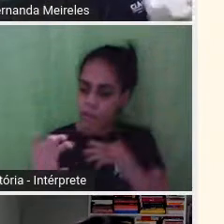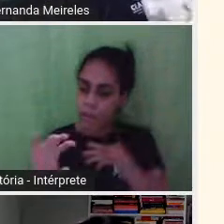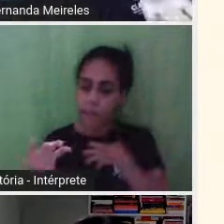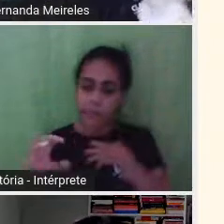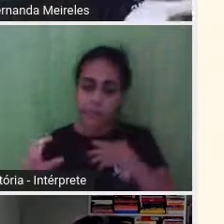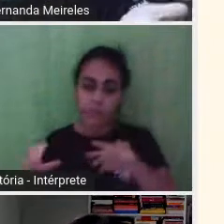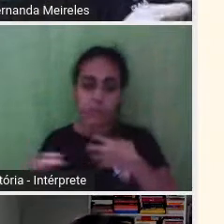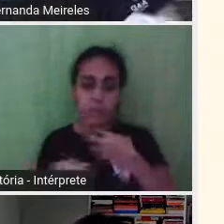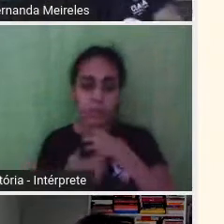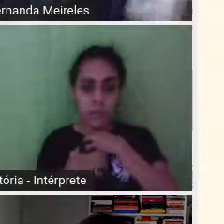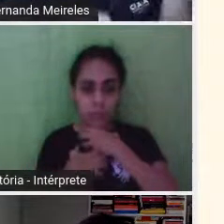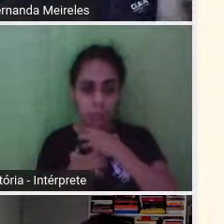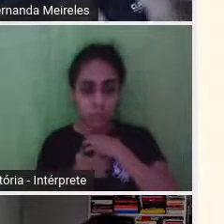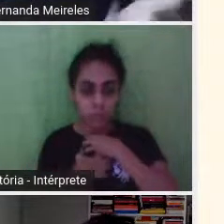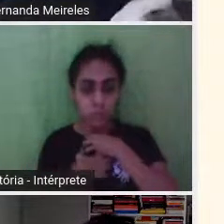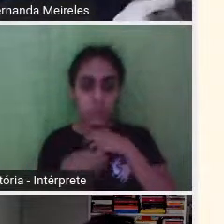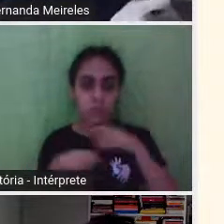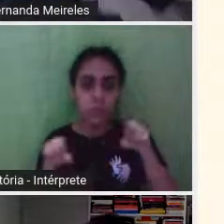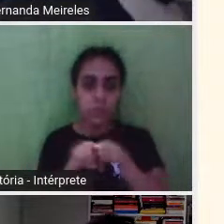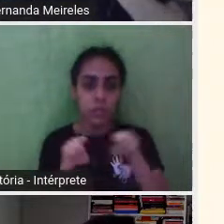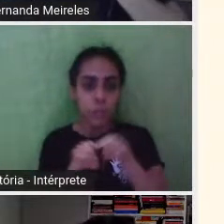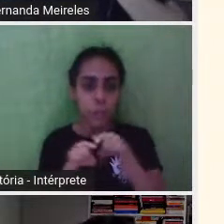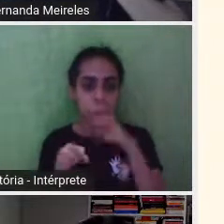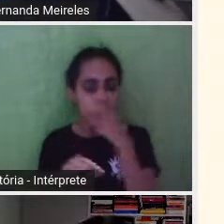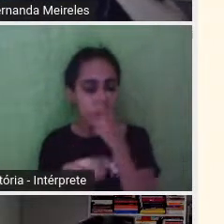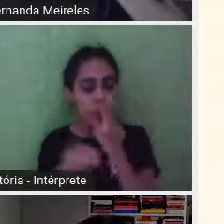mas o que a humanidade sente, né? É traduzir.